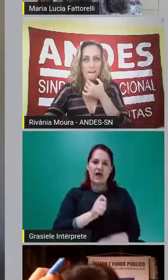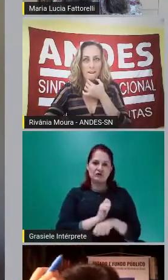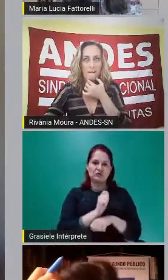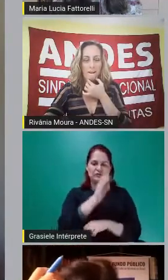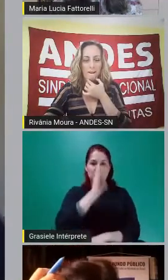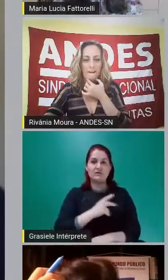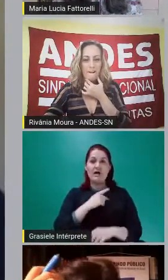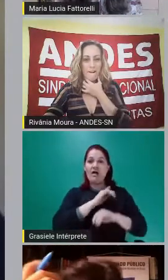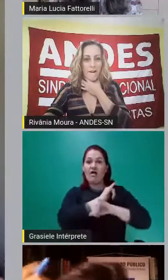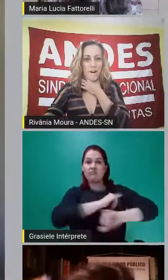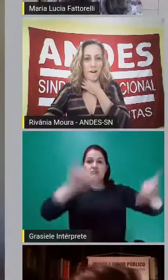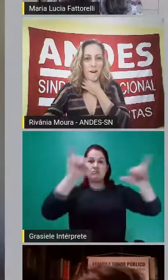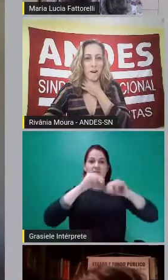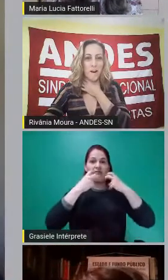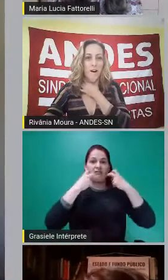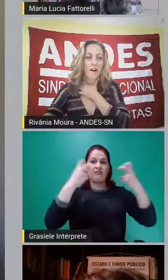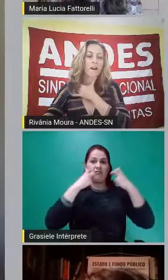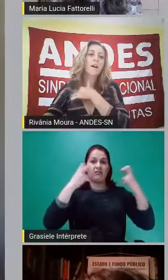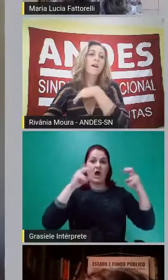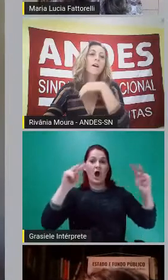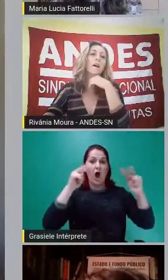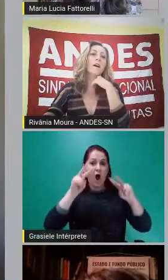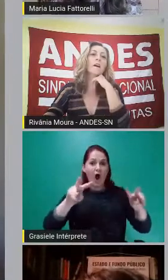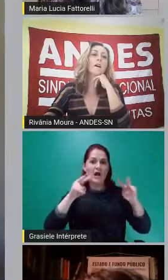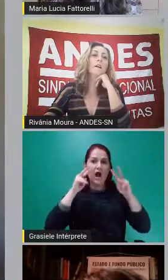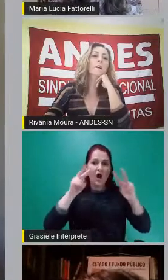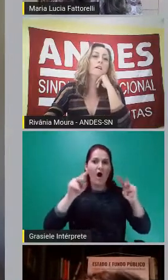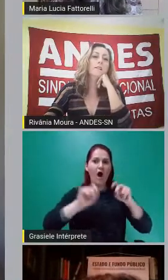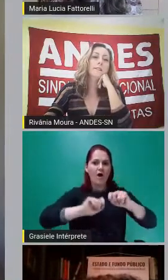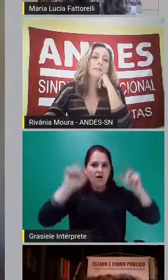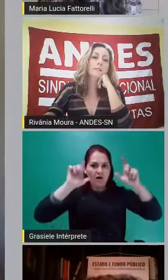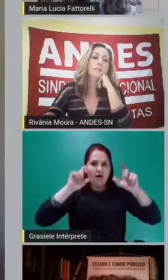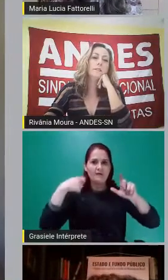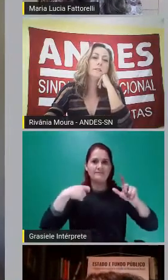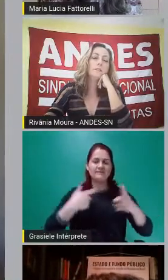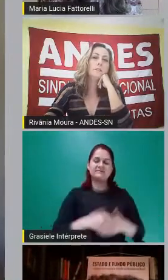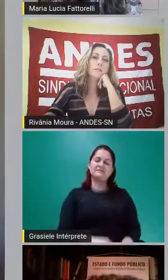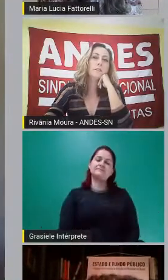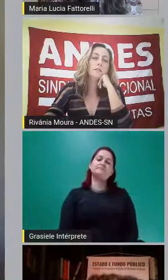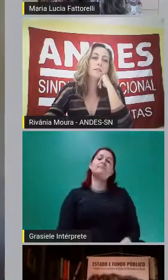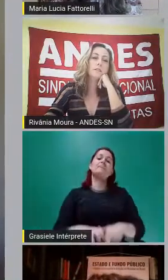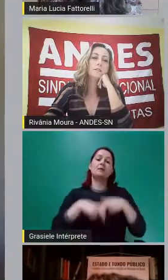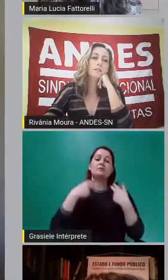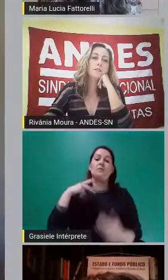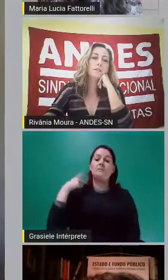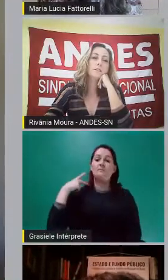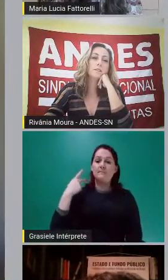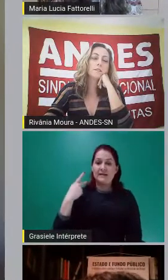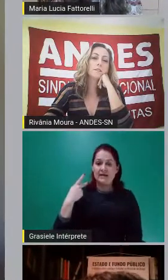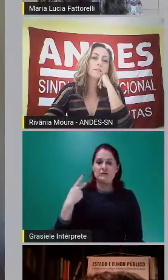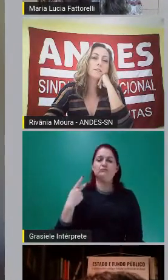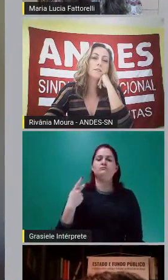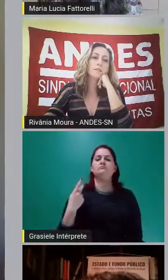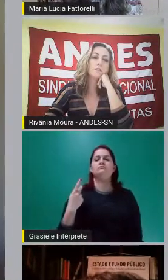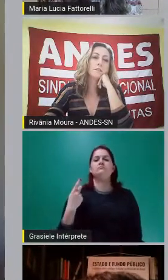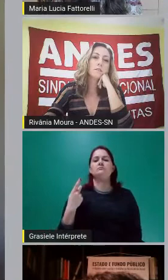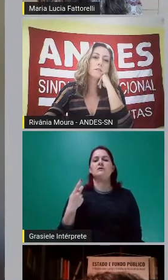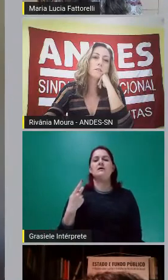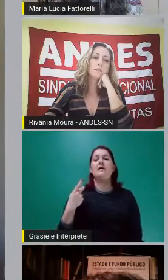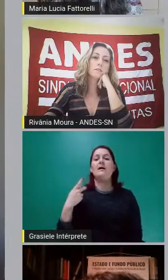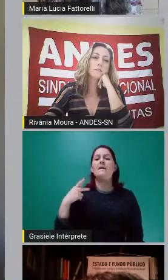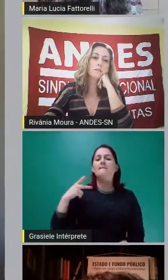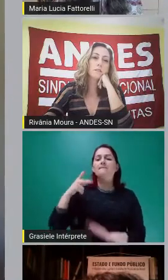então é isso. O que é o plano real? A política monetária brasileira está dentro de um padrão monetário.